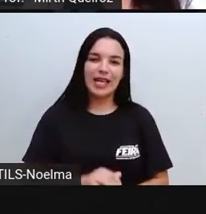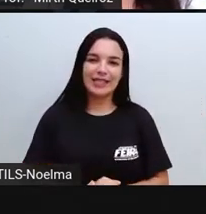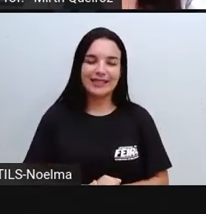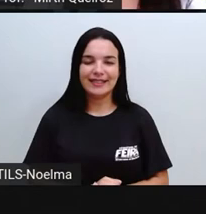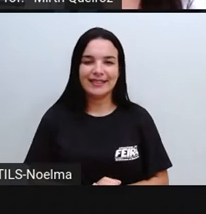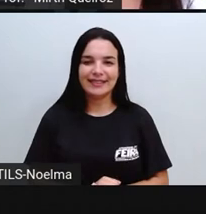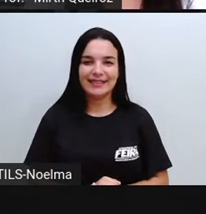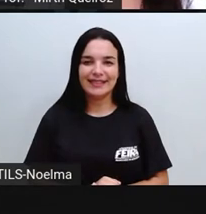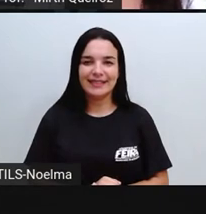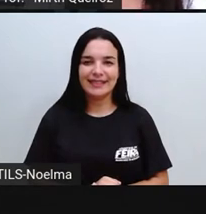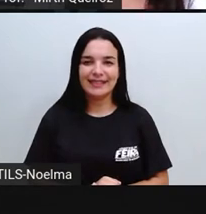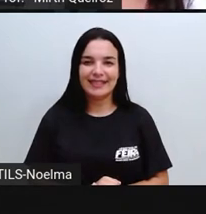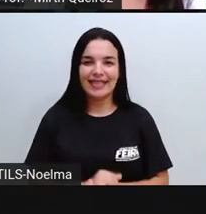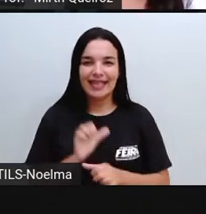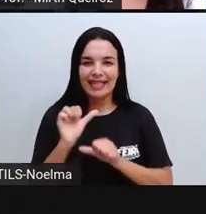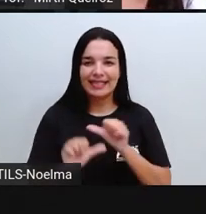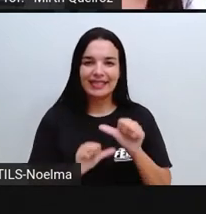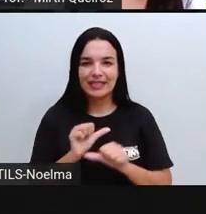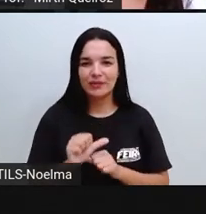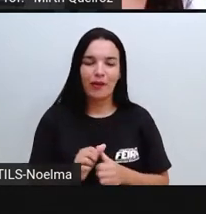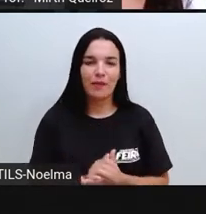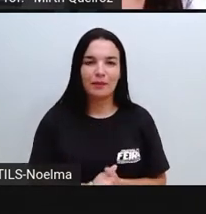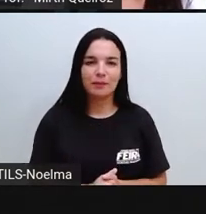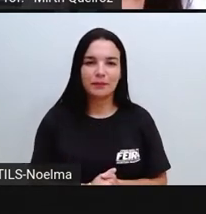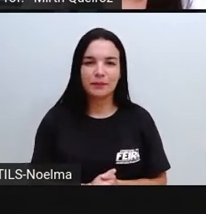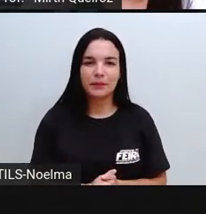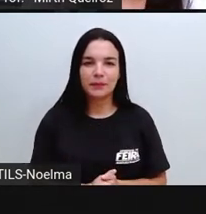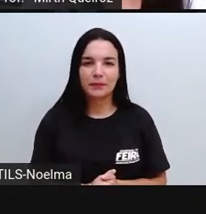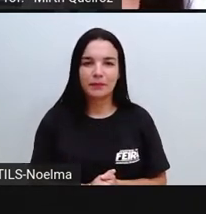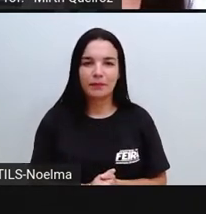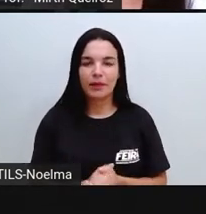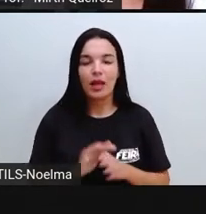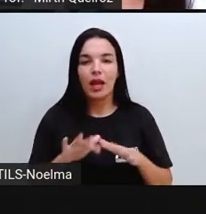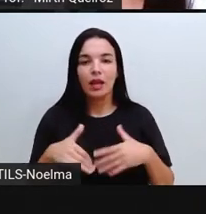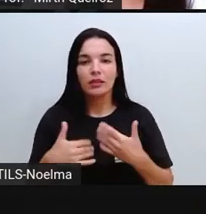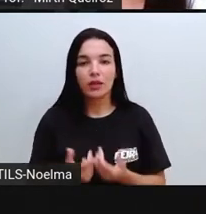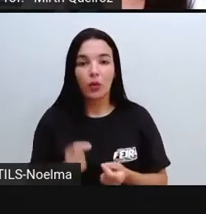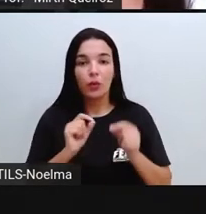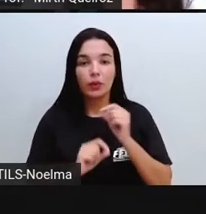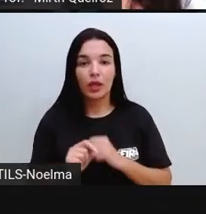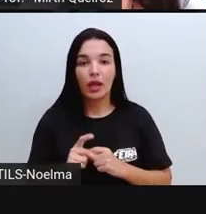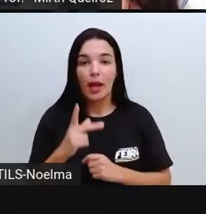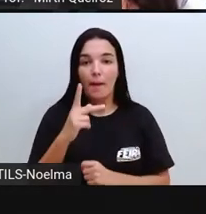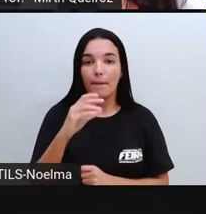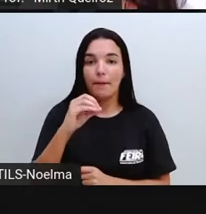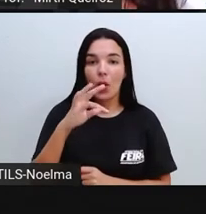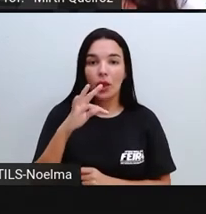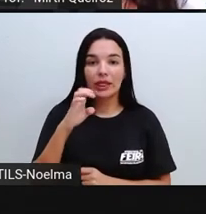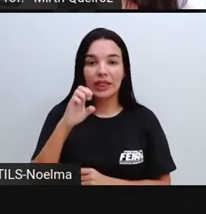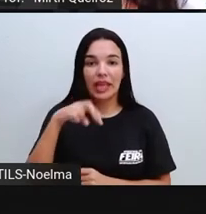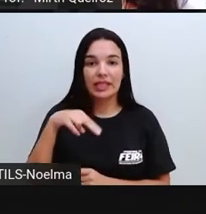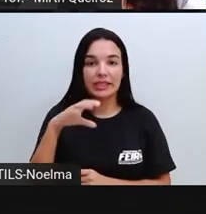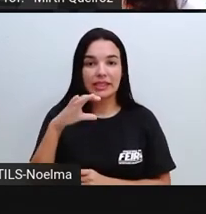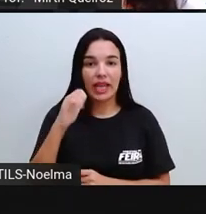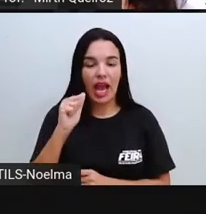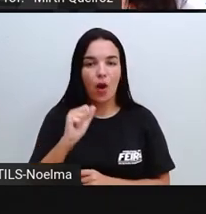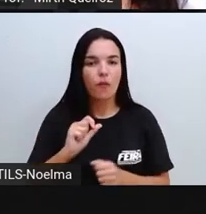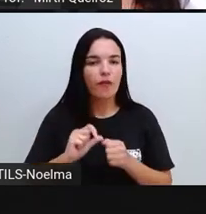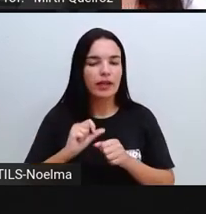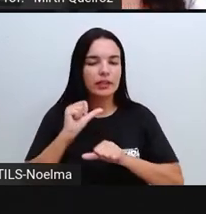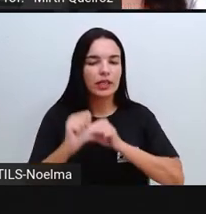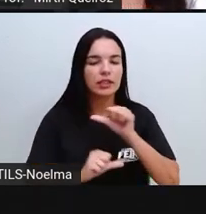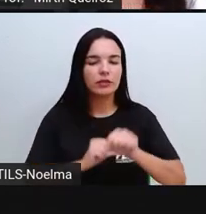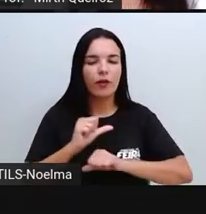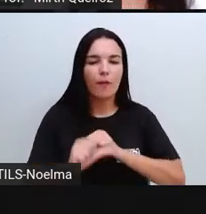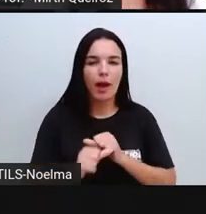força, que a gente vai ver aqui o que acontece. Então, a energia potencial, ela vai se transformar em energia cinética. O